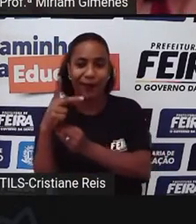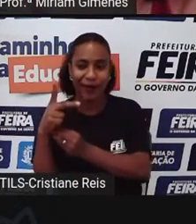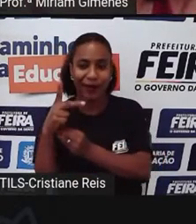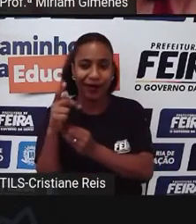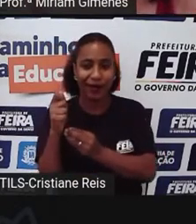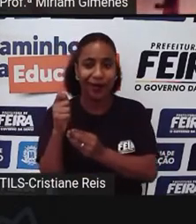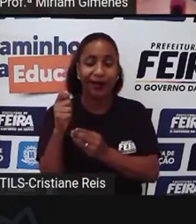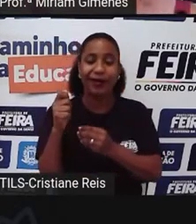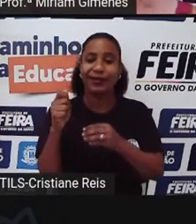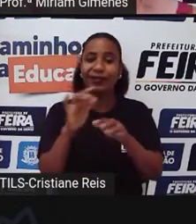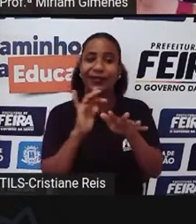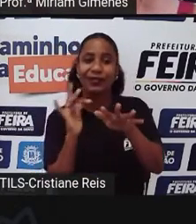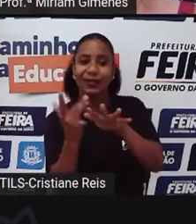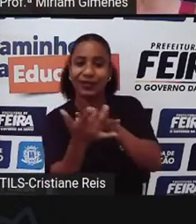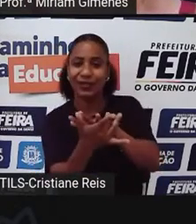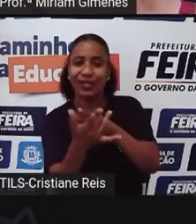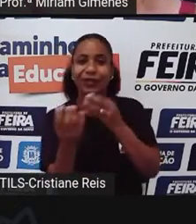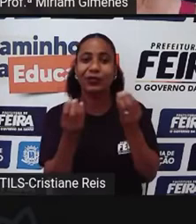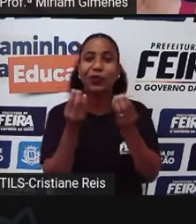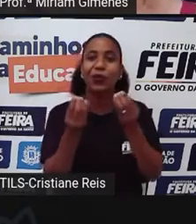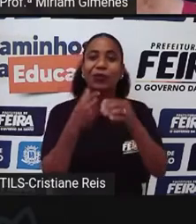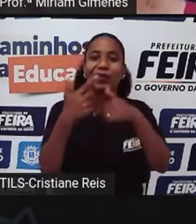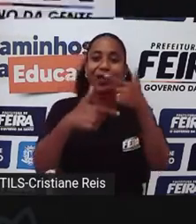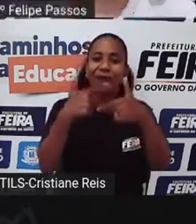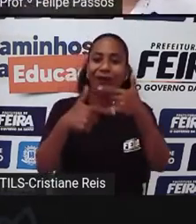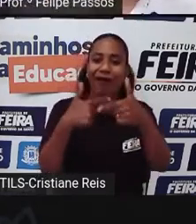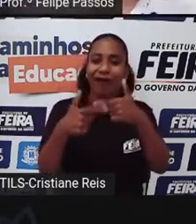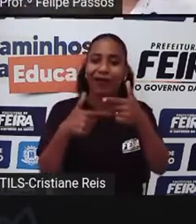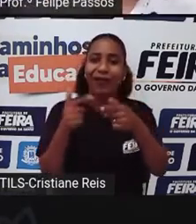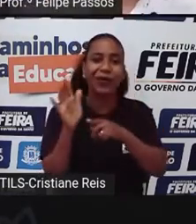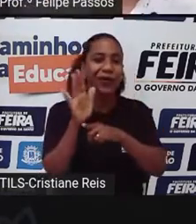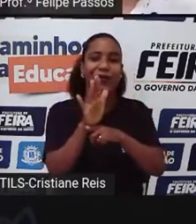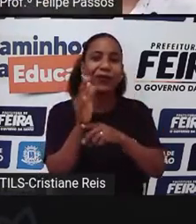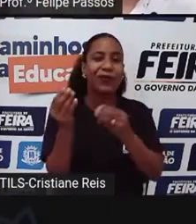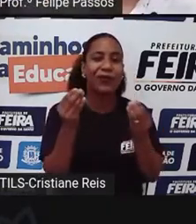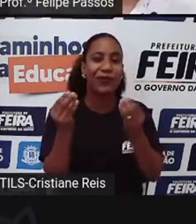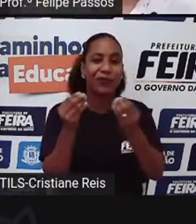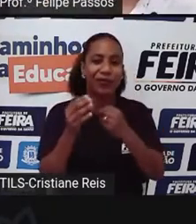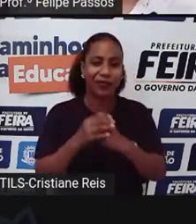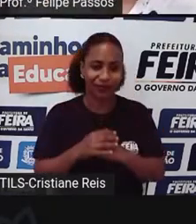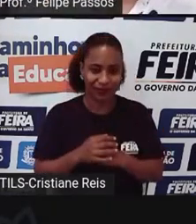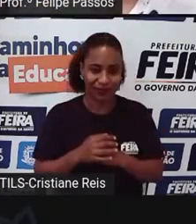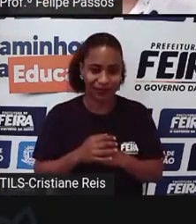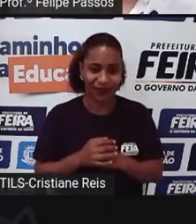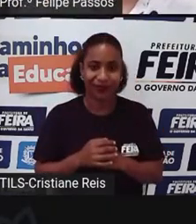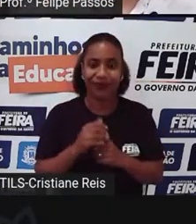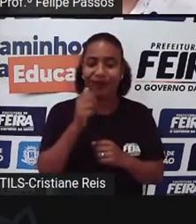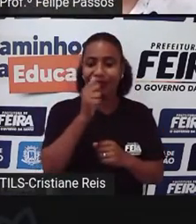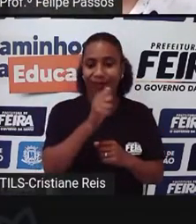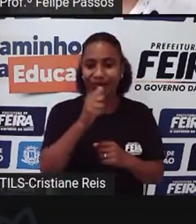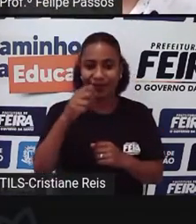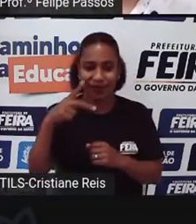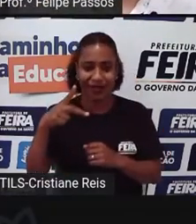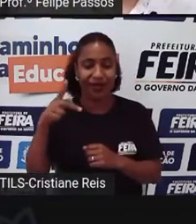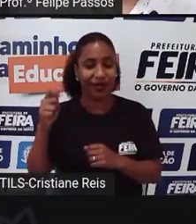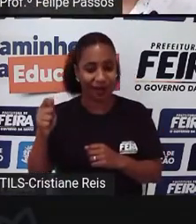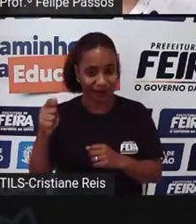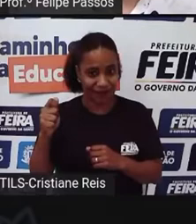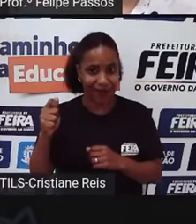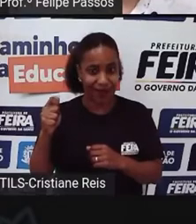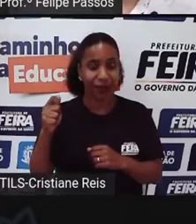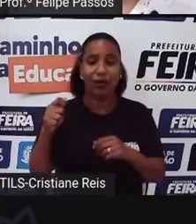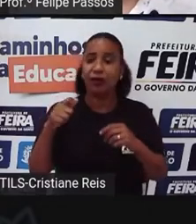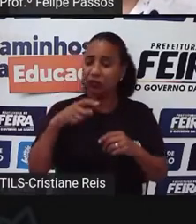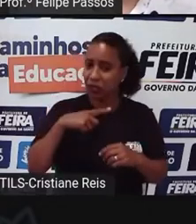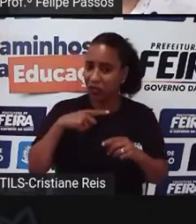redes sociais Eu colocaria A APA E mais Inúmeros Protetores Independentes